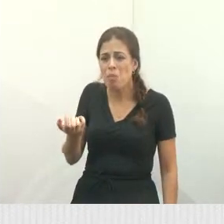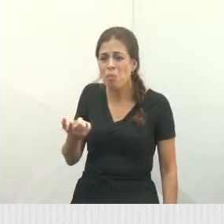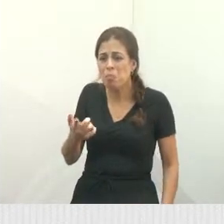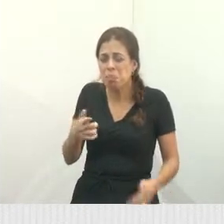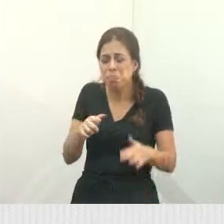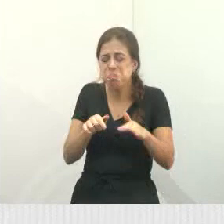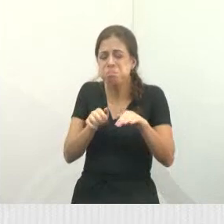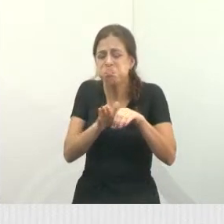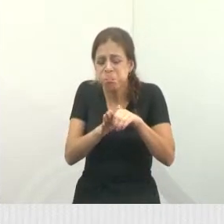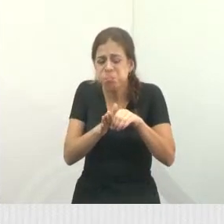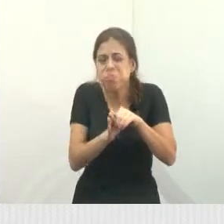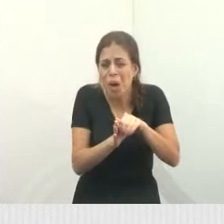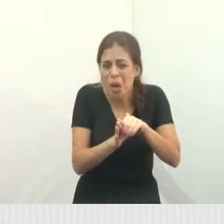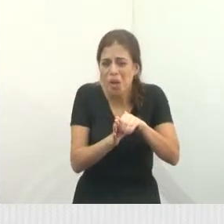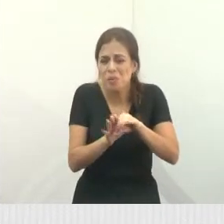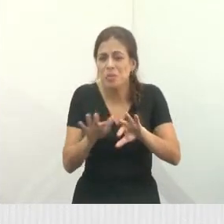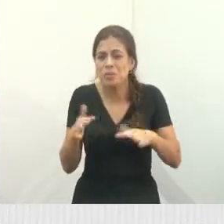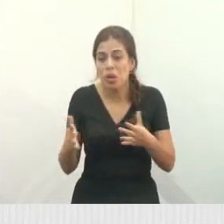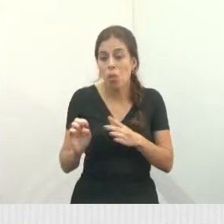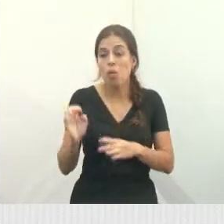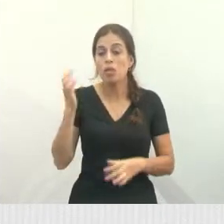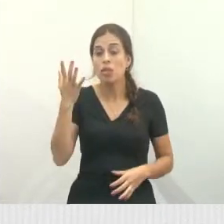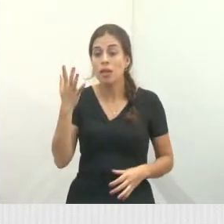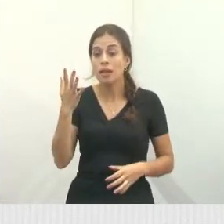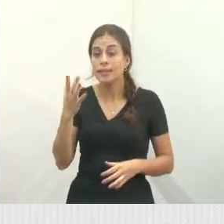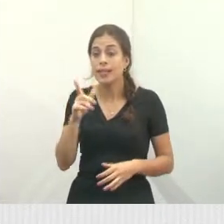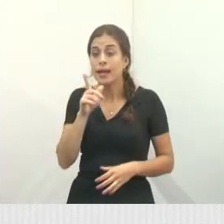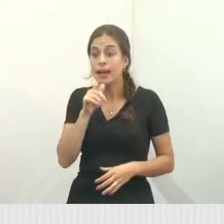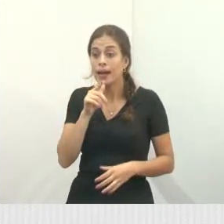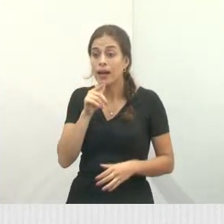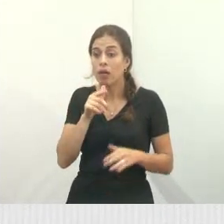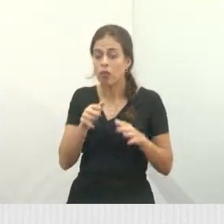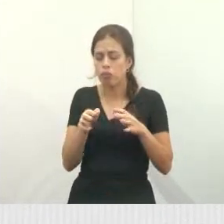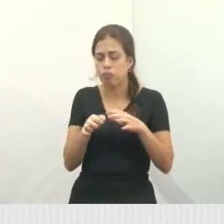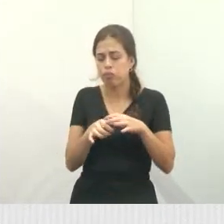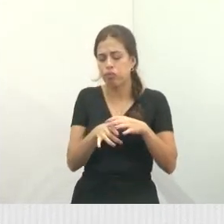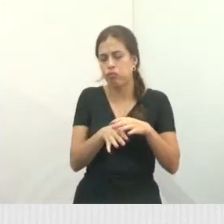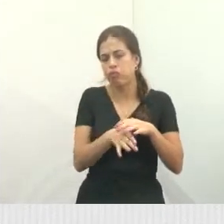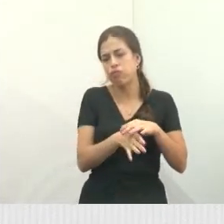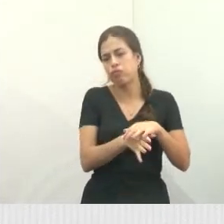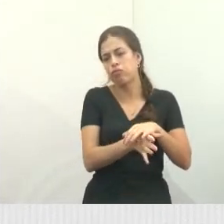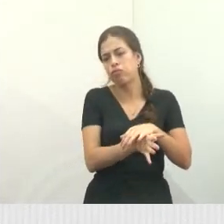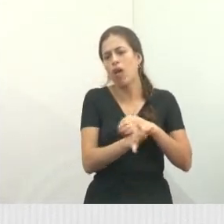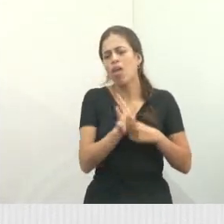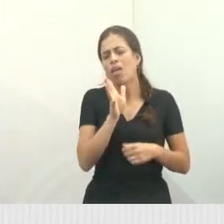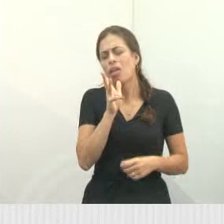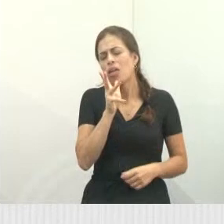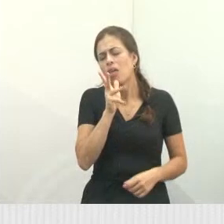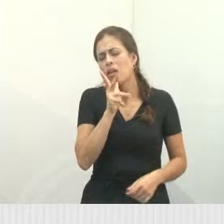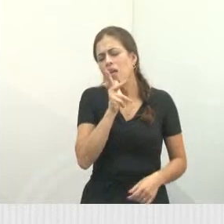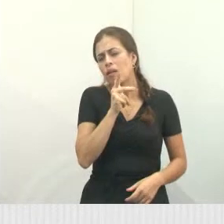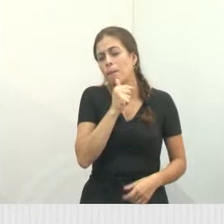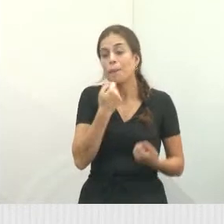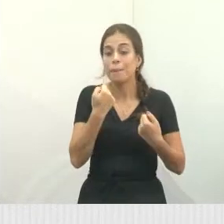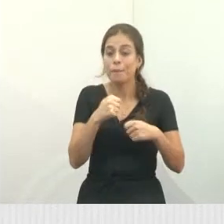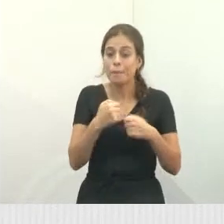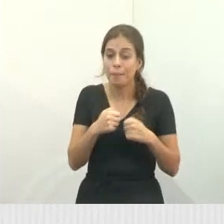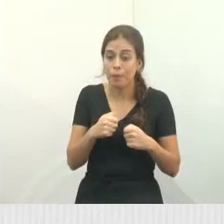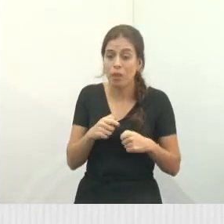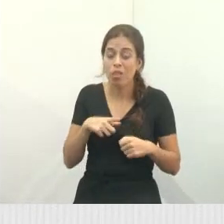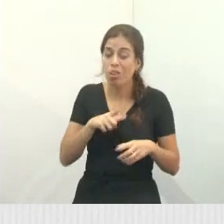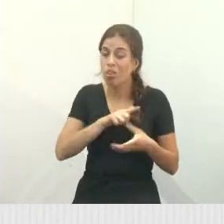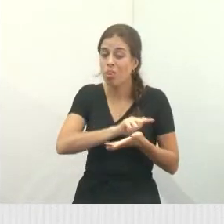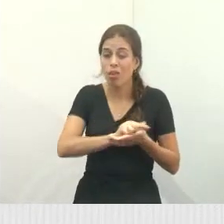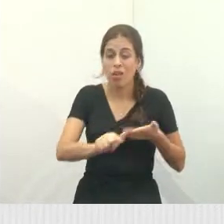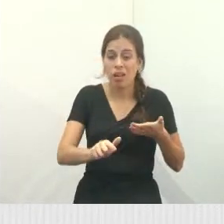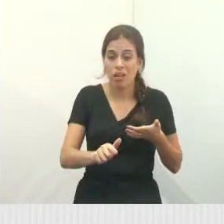entupido. Então o que acontece? Quando está assim, o filtro da água vai filtrar. Mas ela demora. Então precisa ter. E agora,